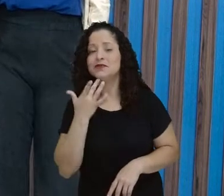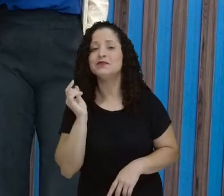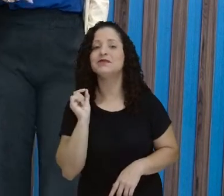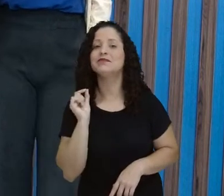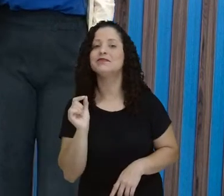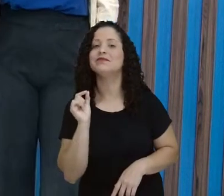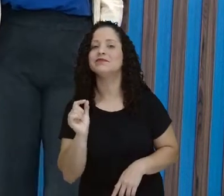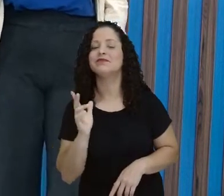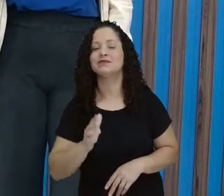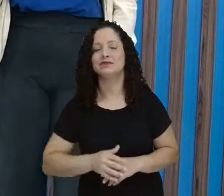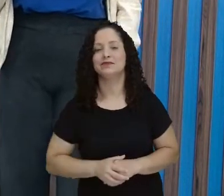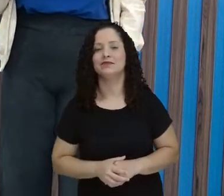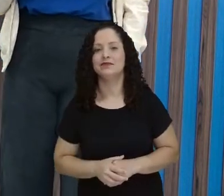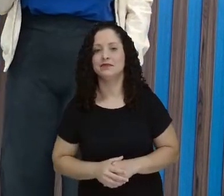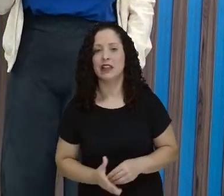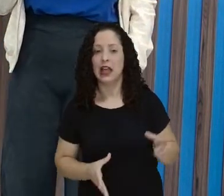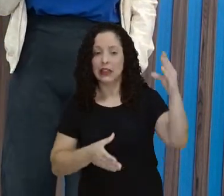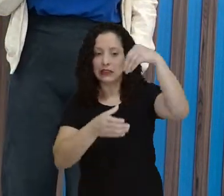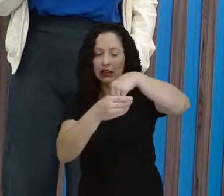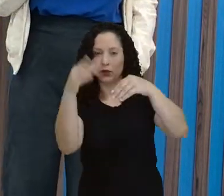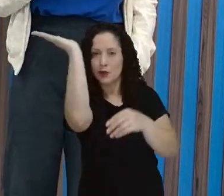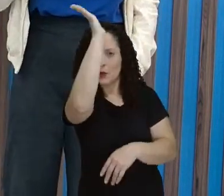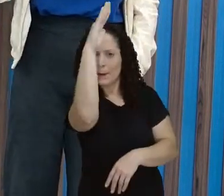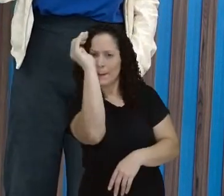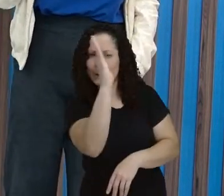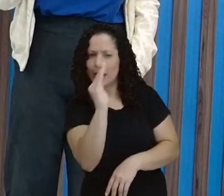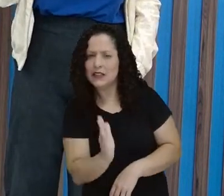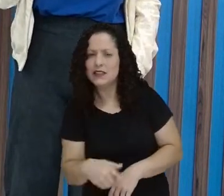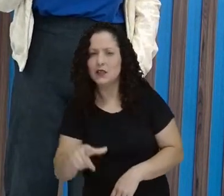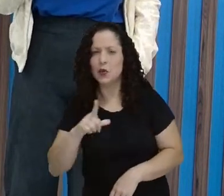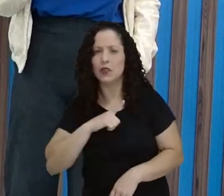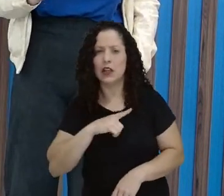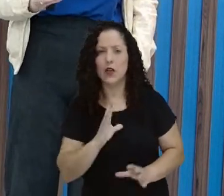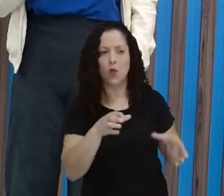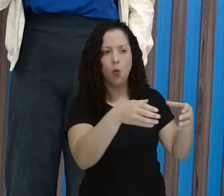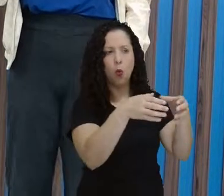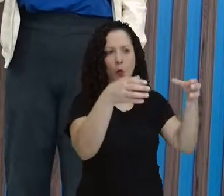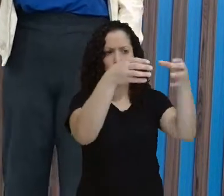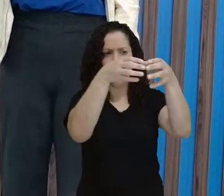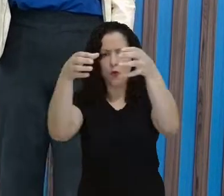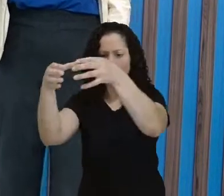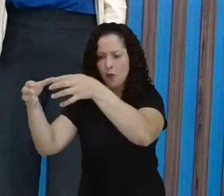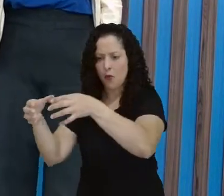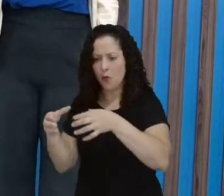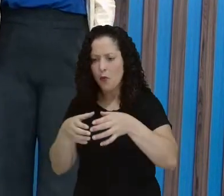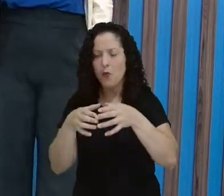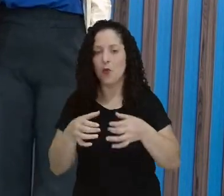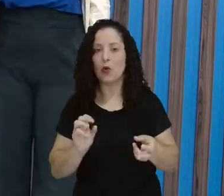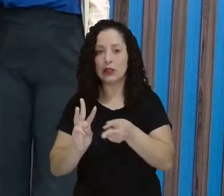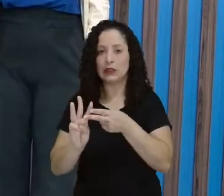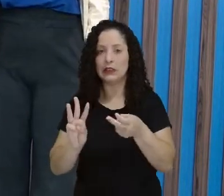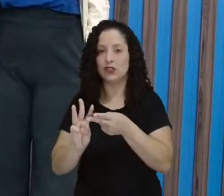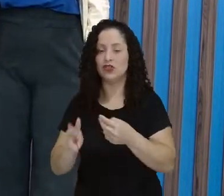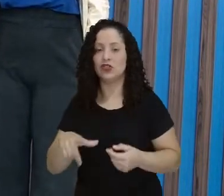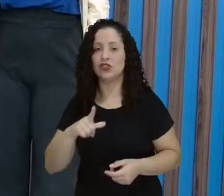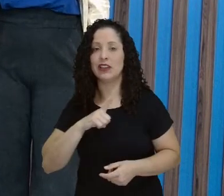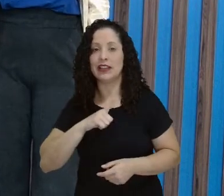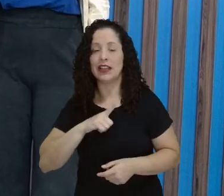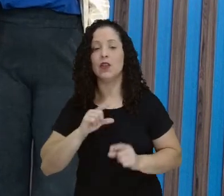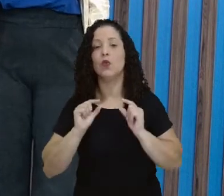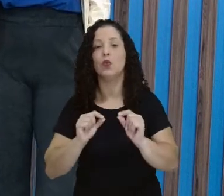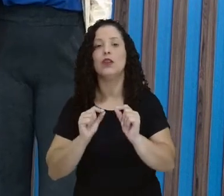Brasil, cada nação indígena utiliza um termo específico para fazer referência ao seu chefe